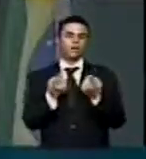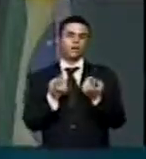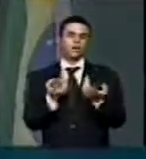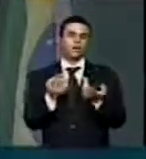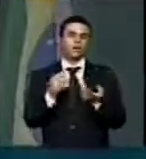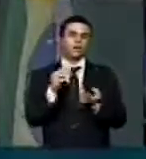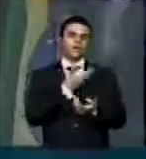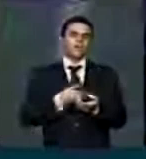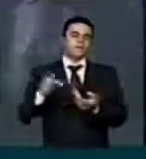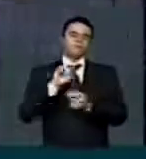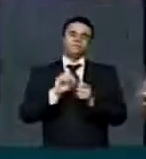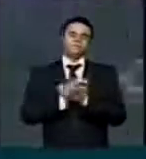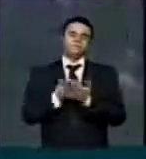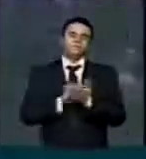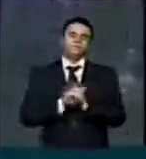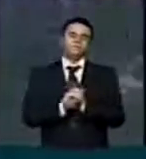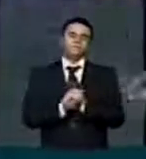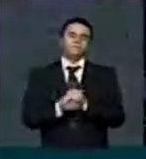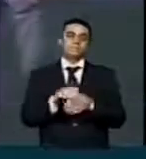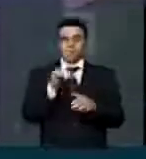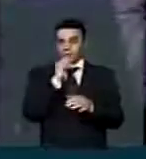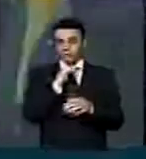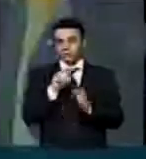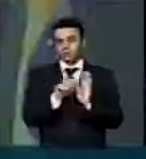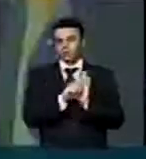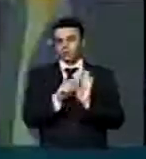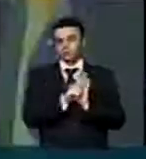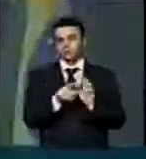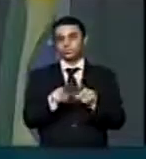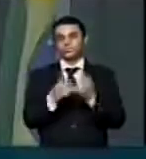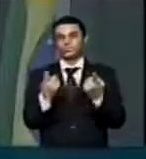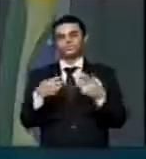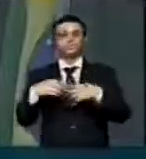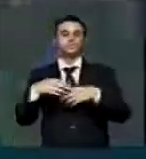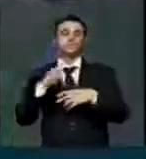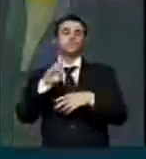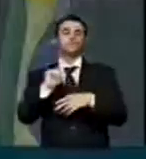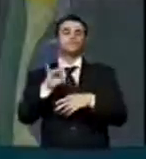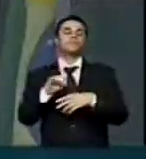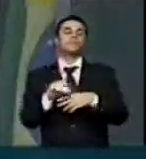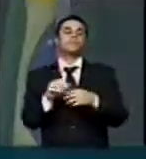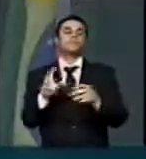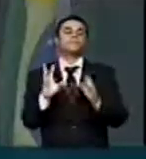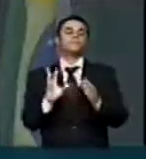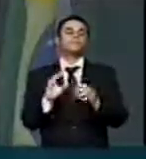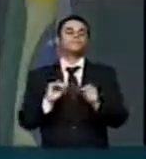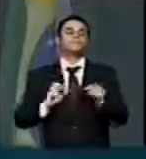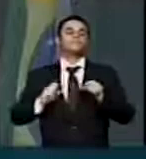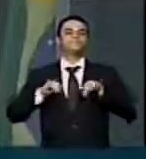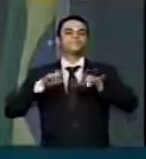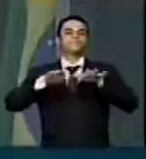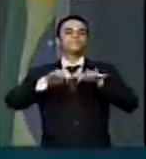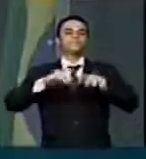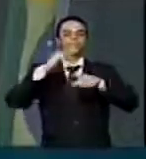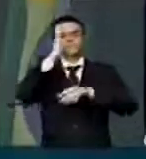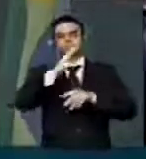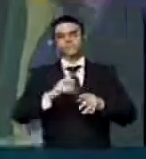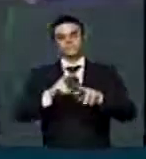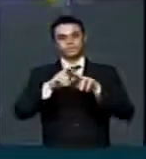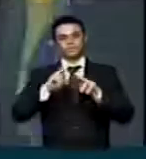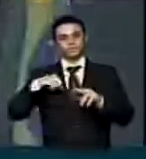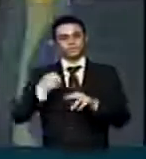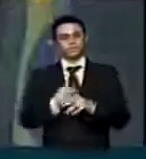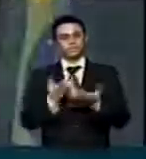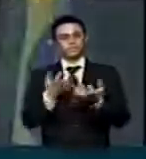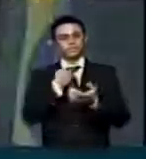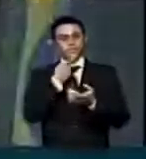a droga, que é um crime federal, o tráfico de armas e o tráfico de drogas, está tomando conta do Brasil. Portanto, fica aqui o nosso repúdio à